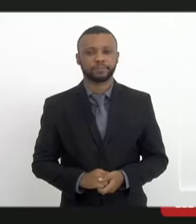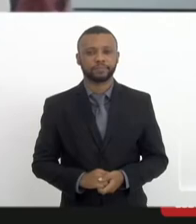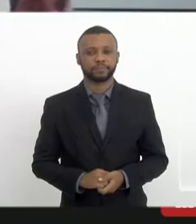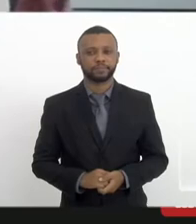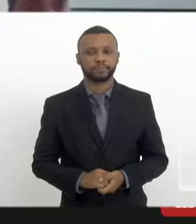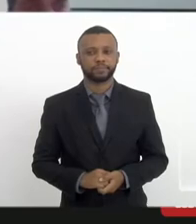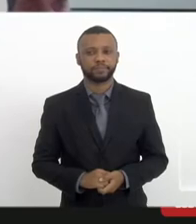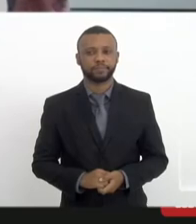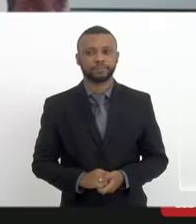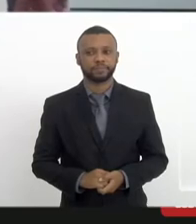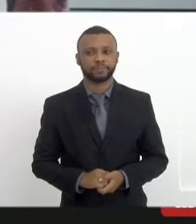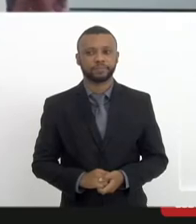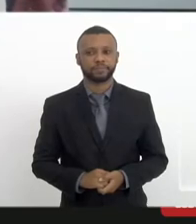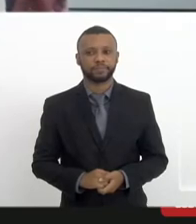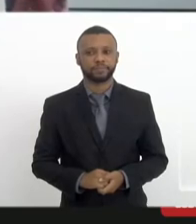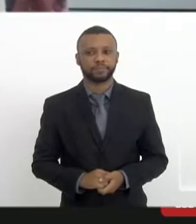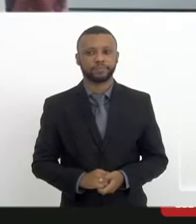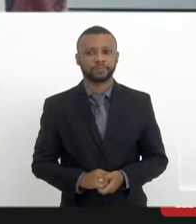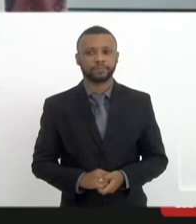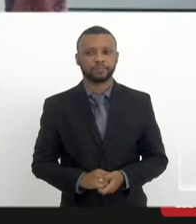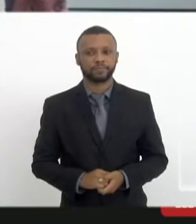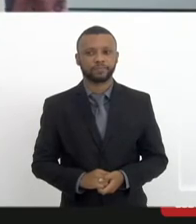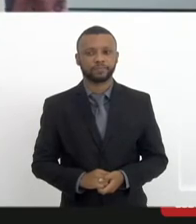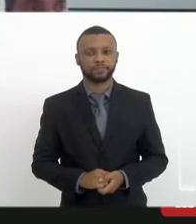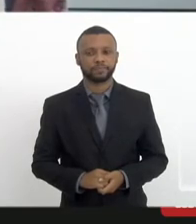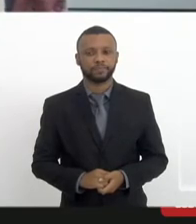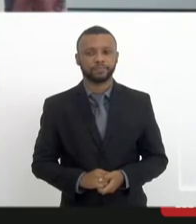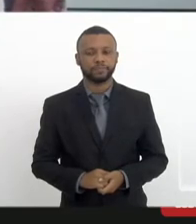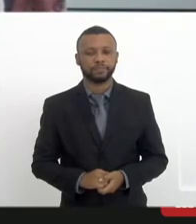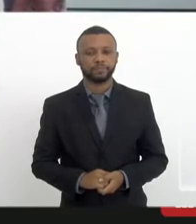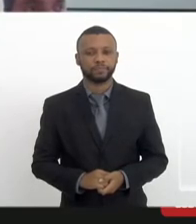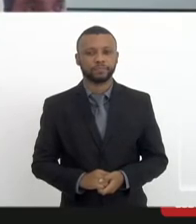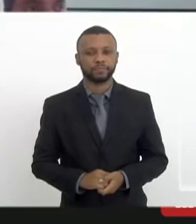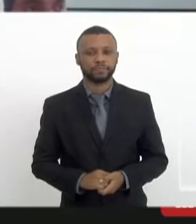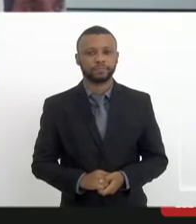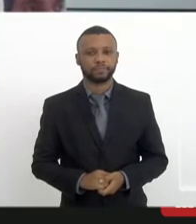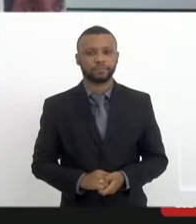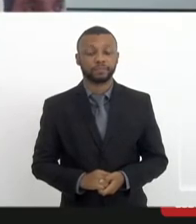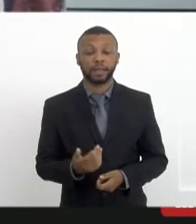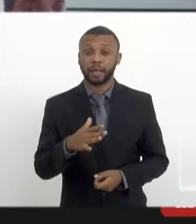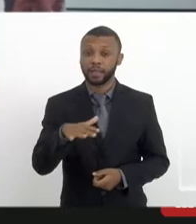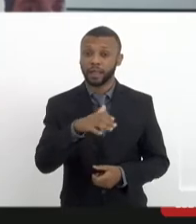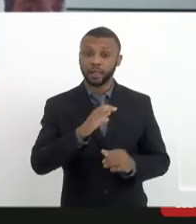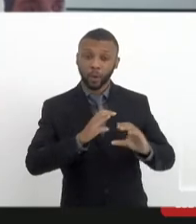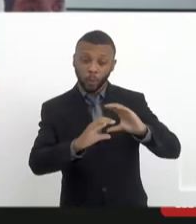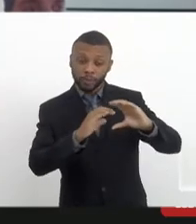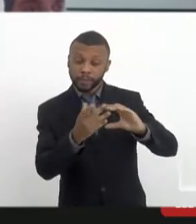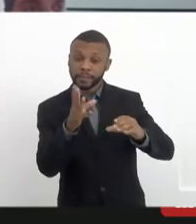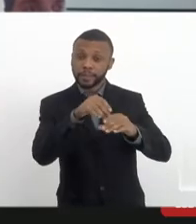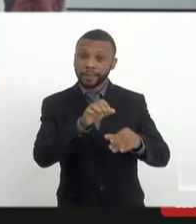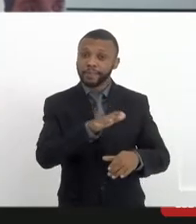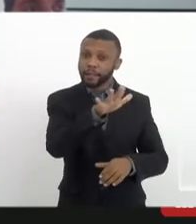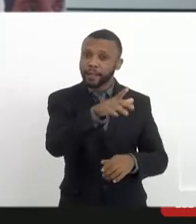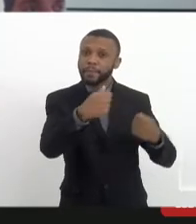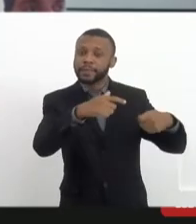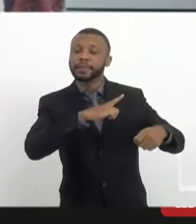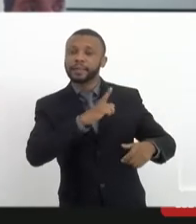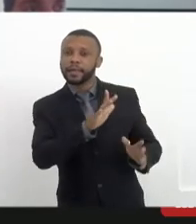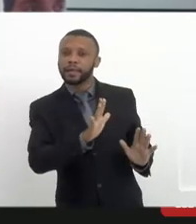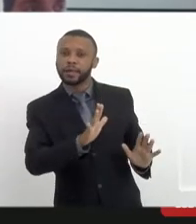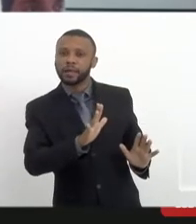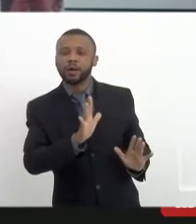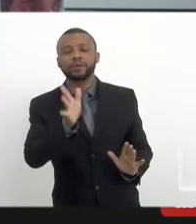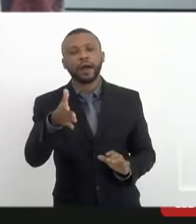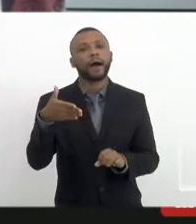é uma espécie de comunicação que na favela tem que ter. Não tem jeito. Já